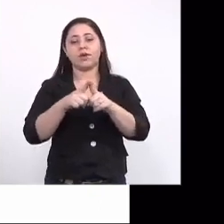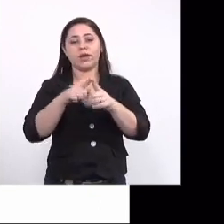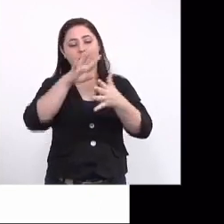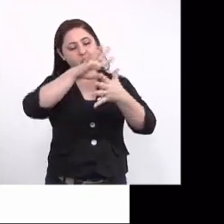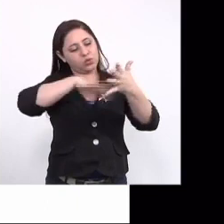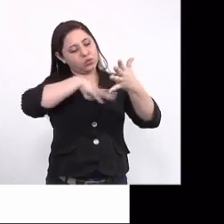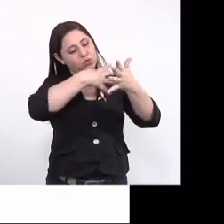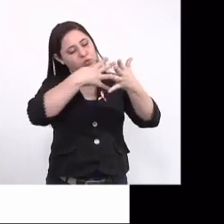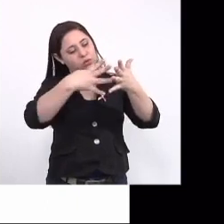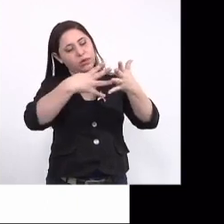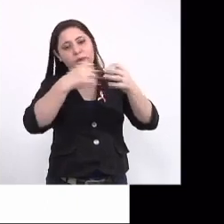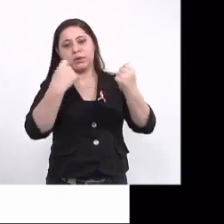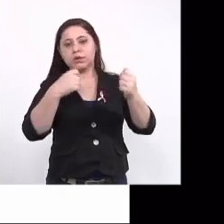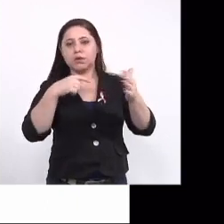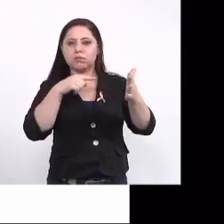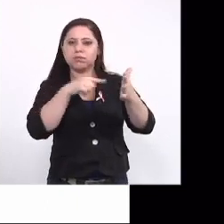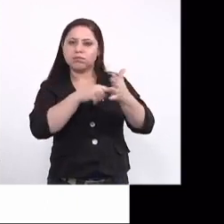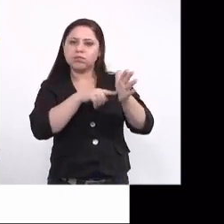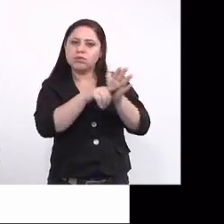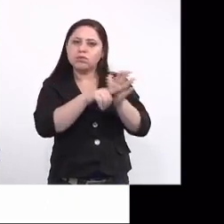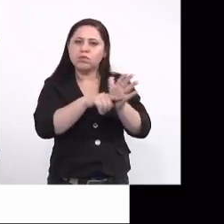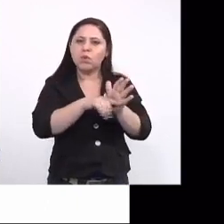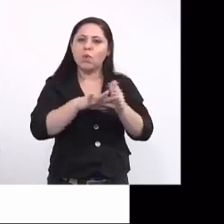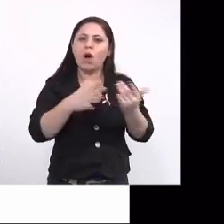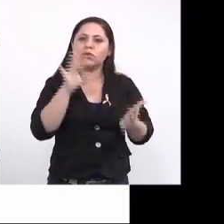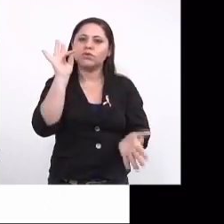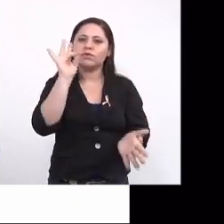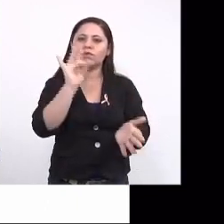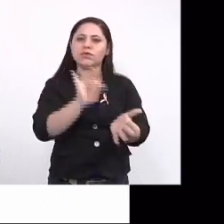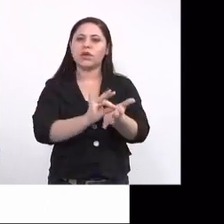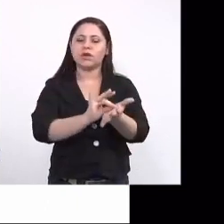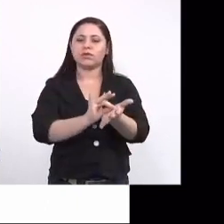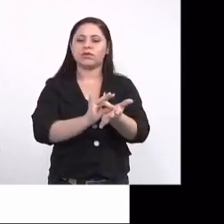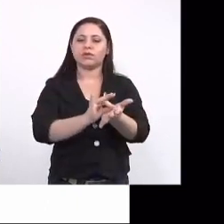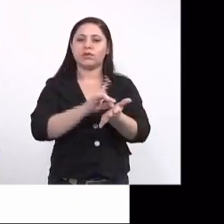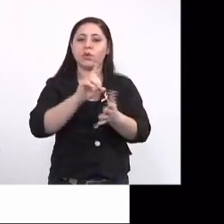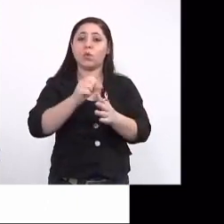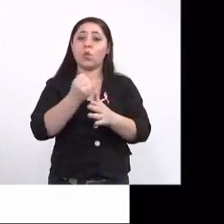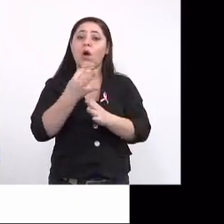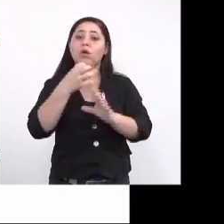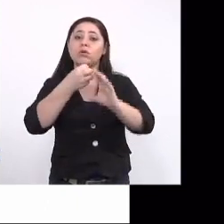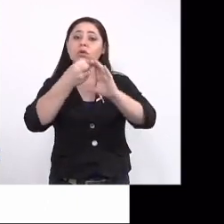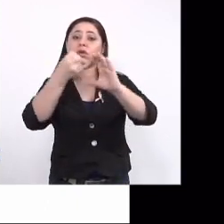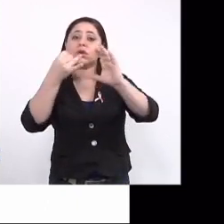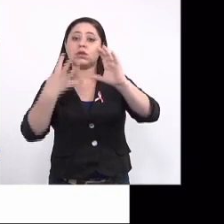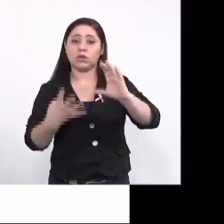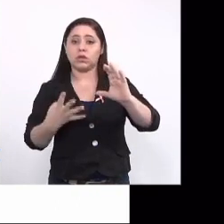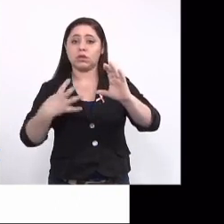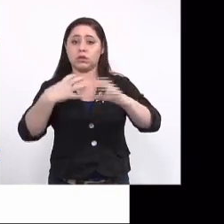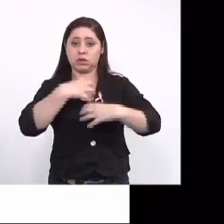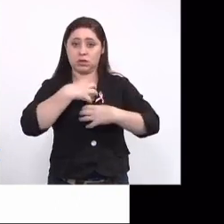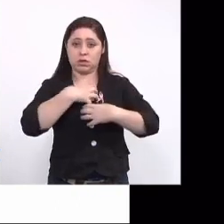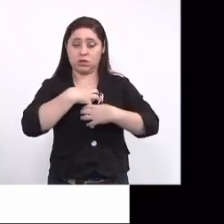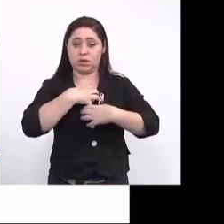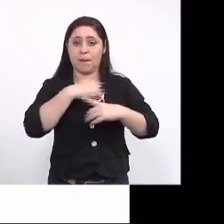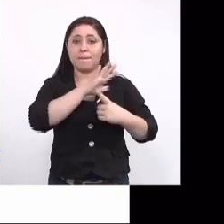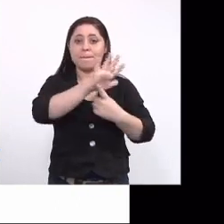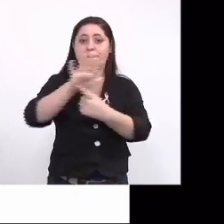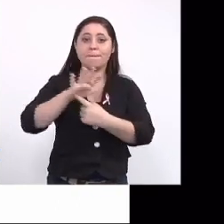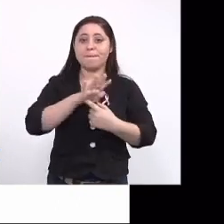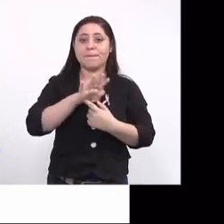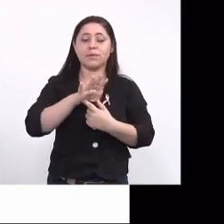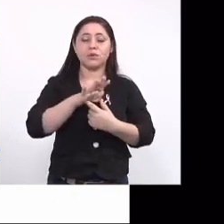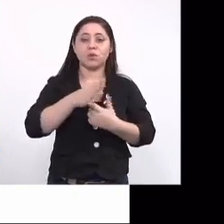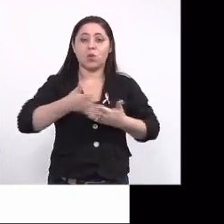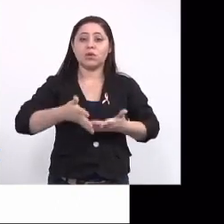gente identificar quais são os casos confirmados e potenciais e quais são as características clínicas, o que essas crianças apresentam de